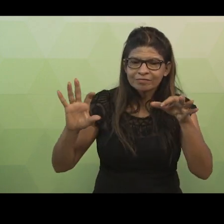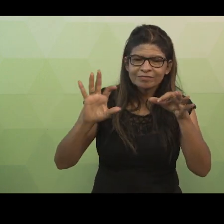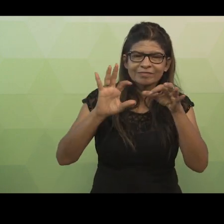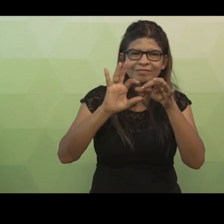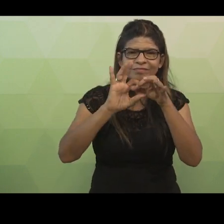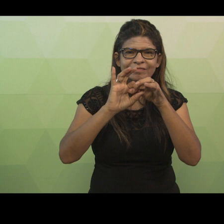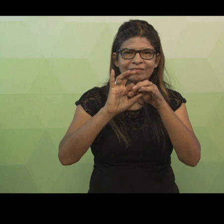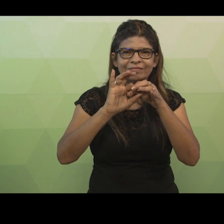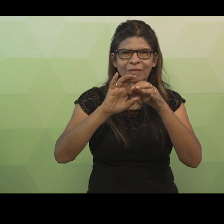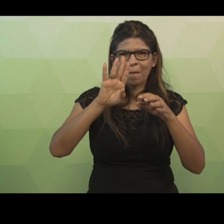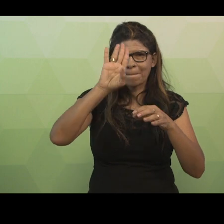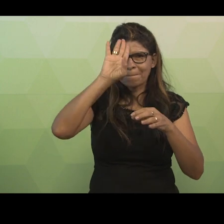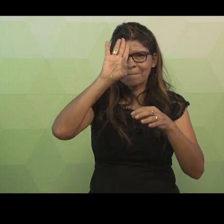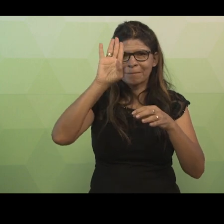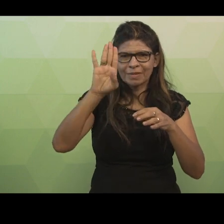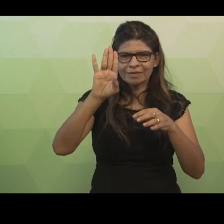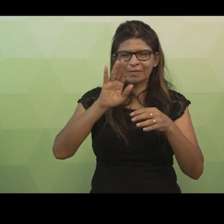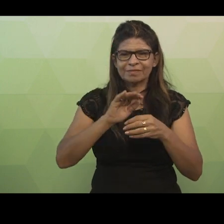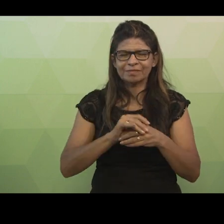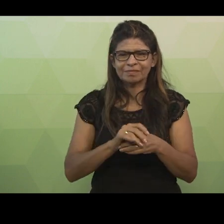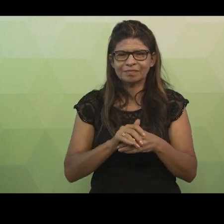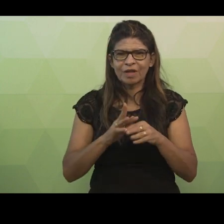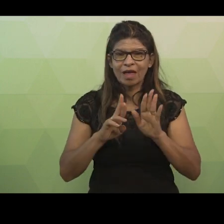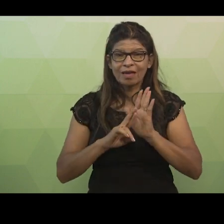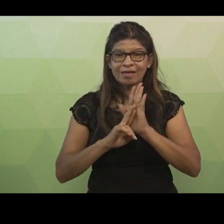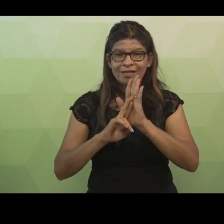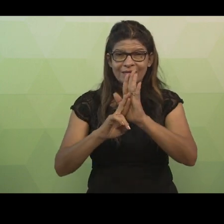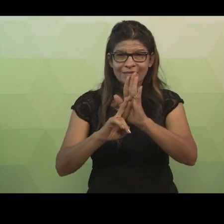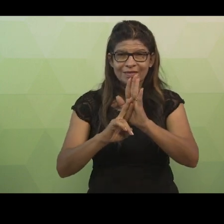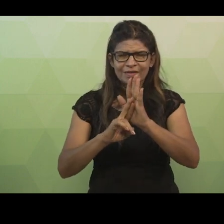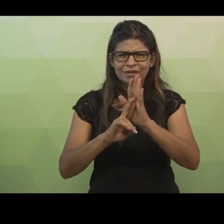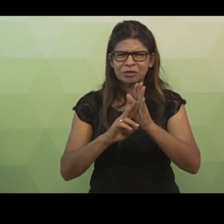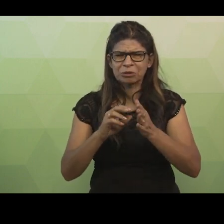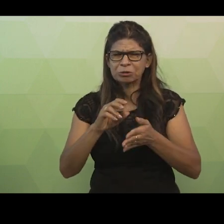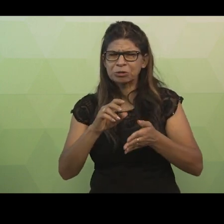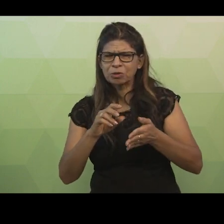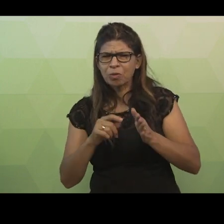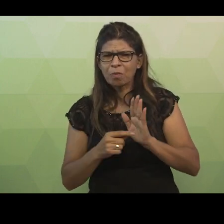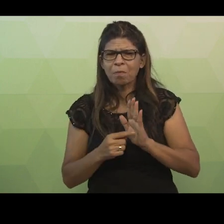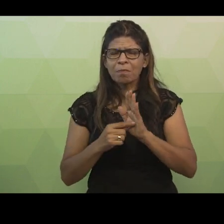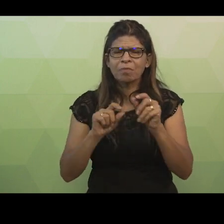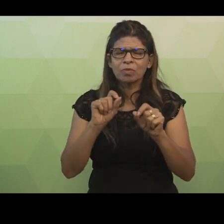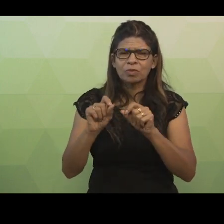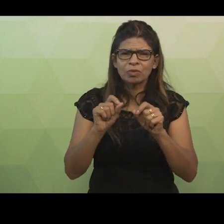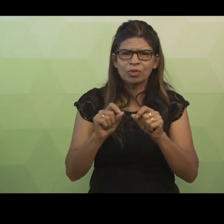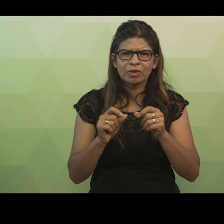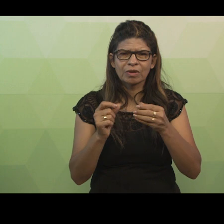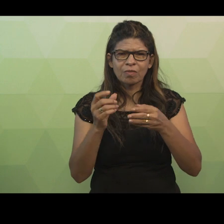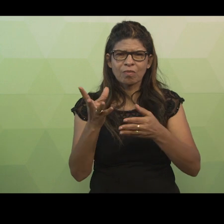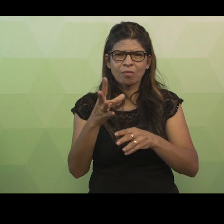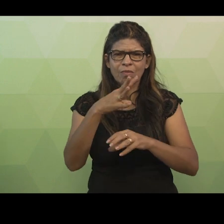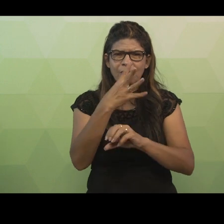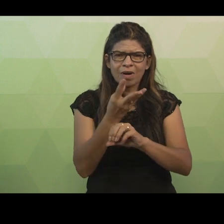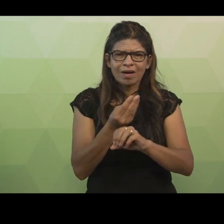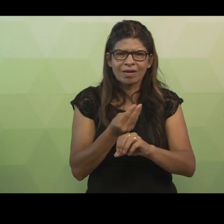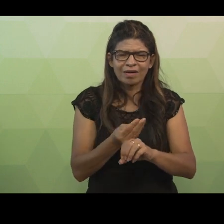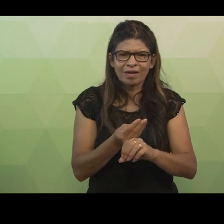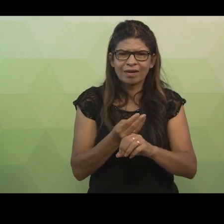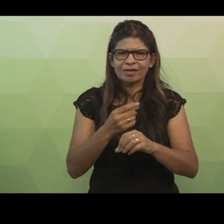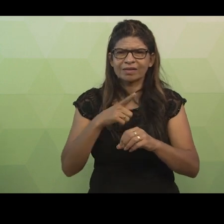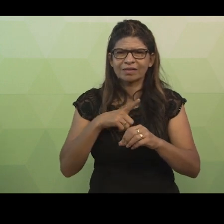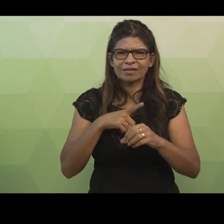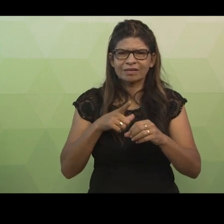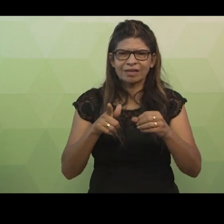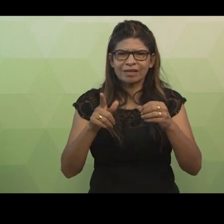do elemento principal. A sua representação gráfica é feita através de uma haste com o símbolo de um diamante junto à